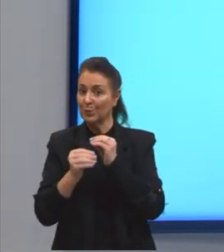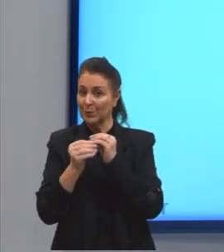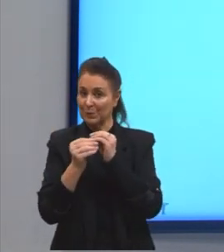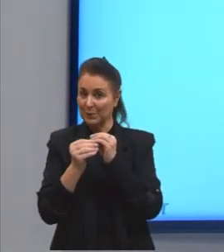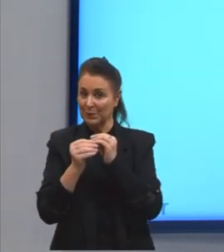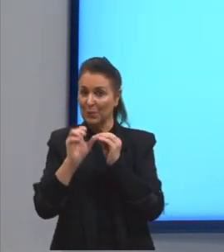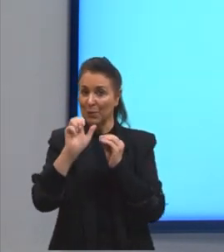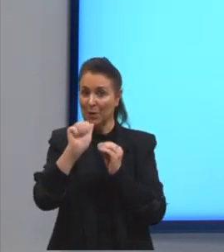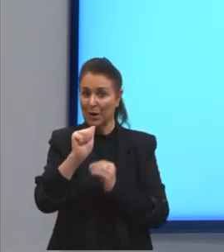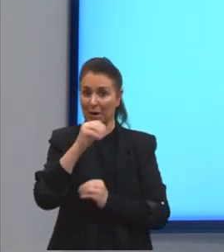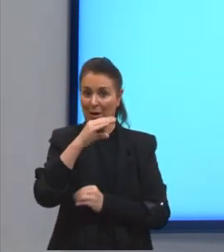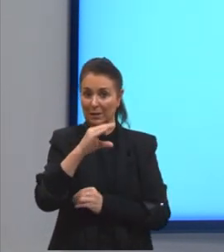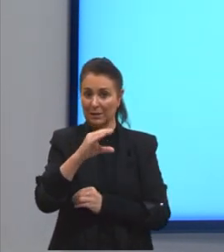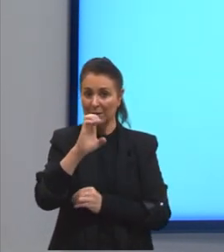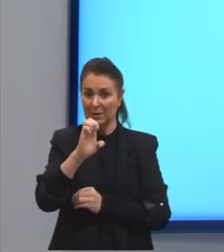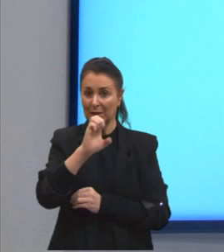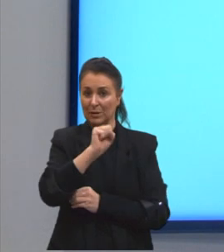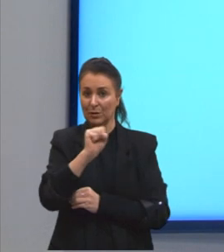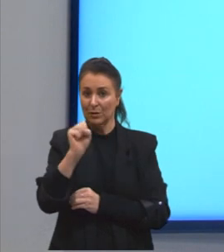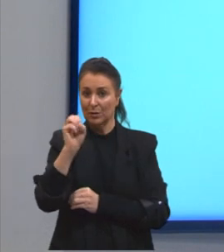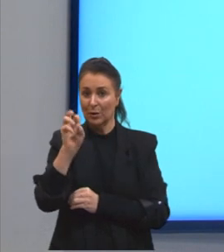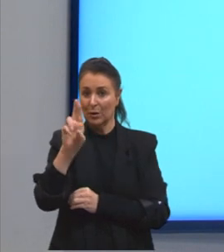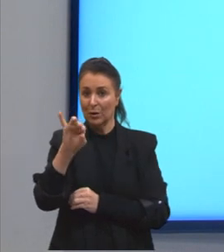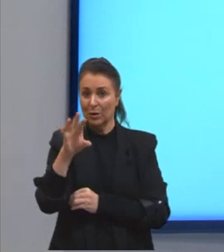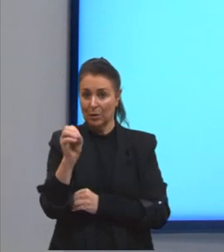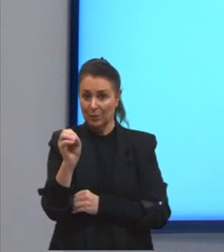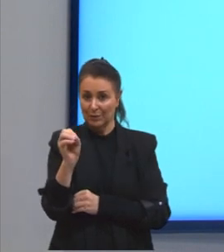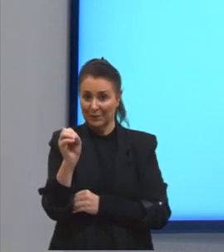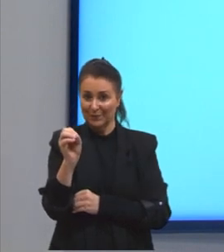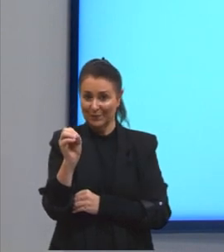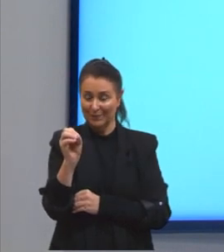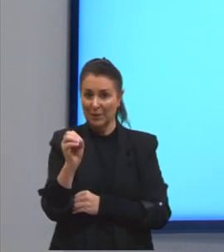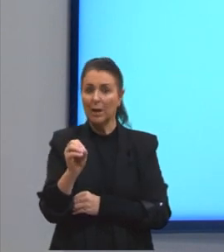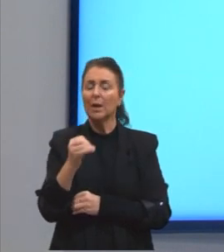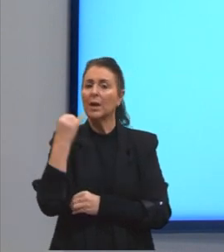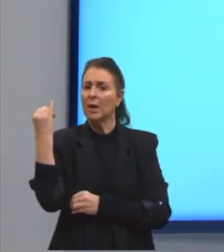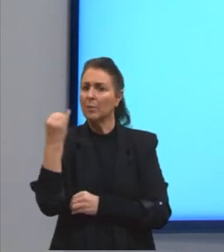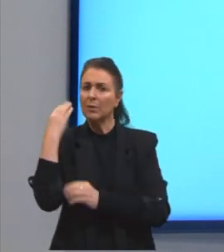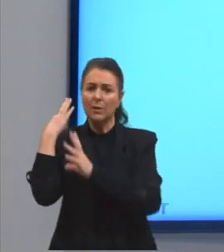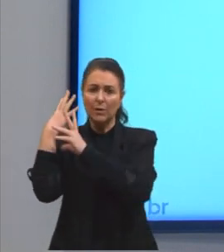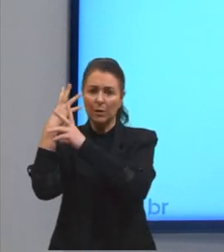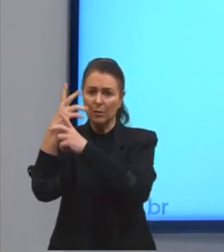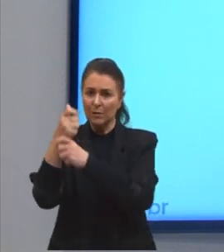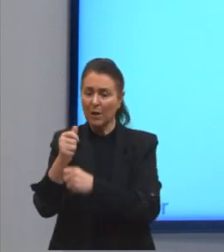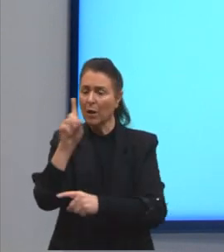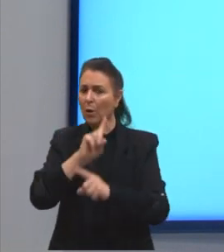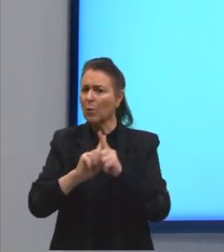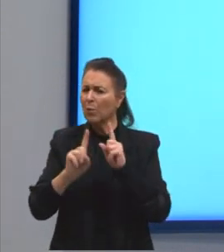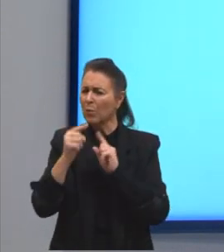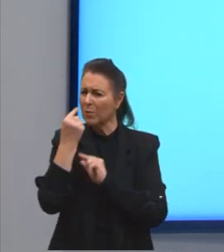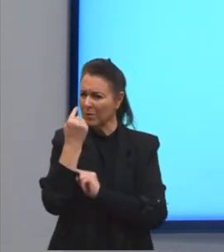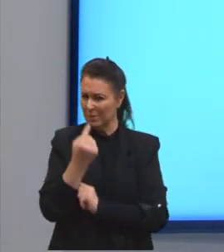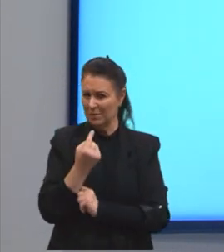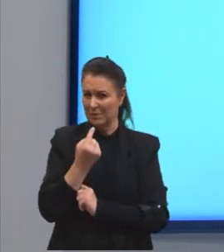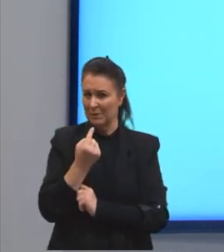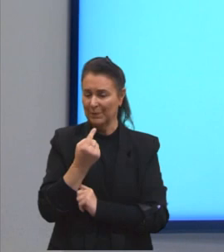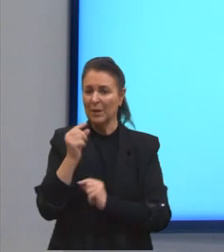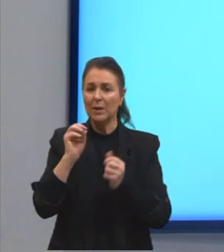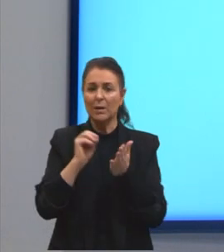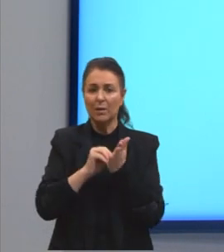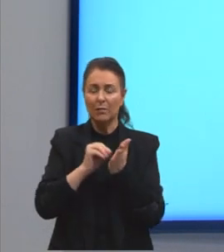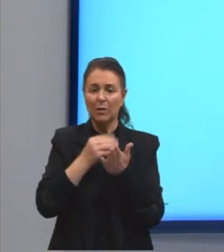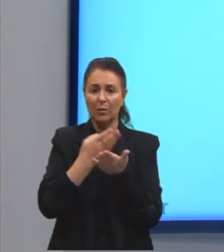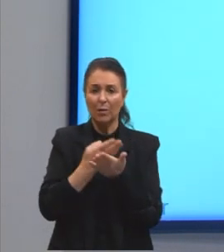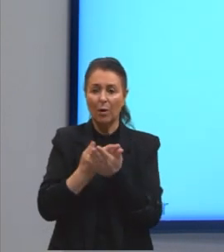antes de entrar nos nossos termos acessórios, eu achei que era importante só revisar uma última coisinha com vocês que faltou na